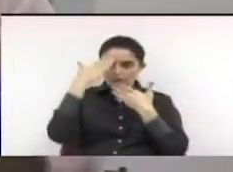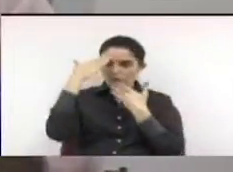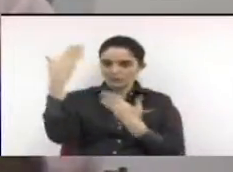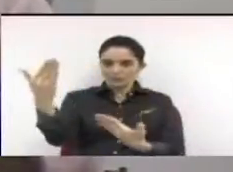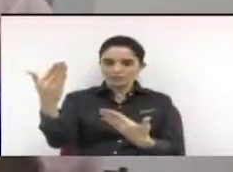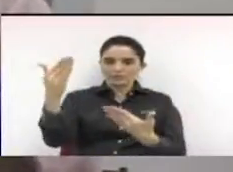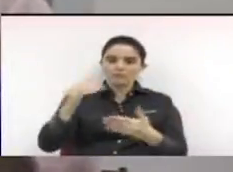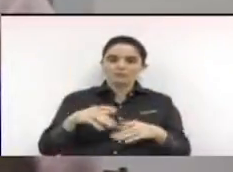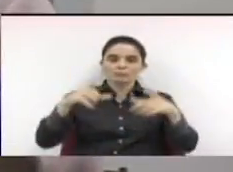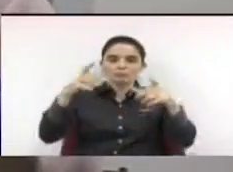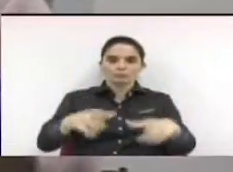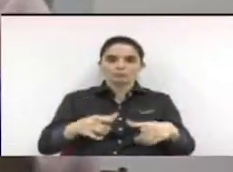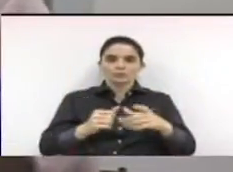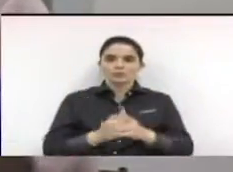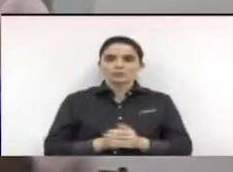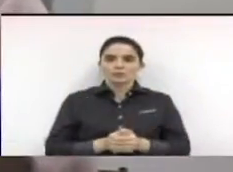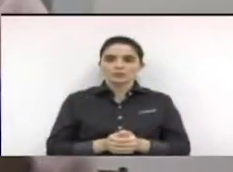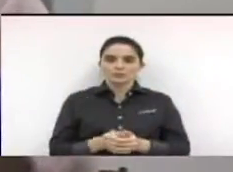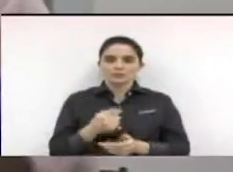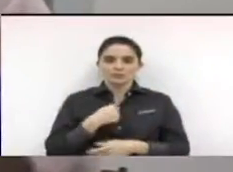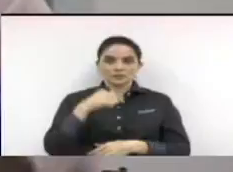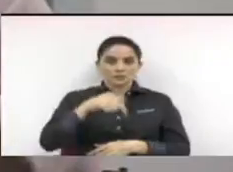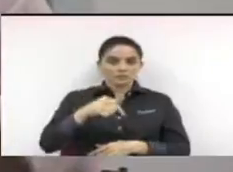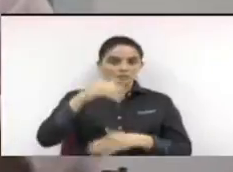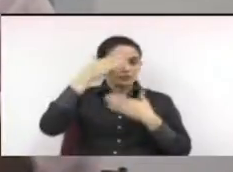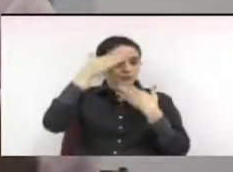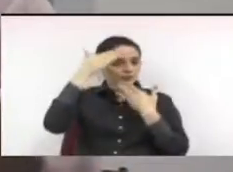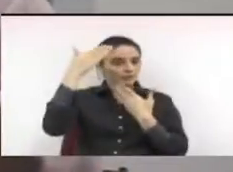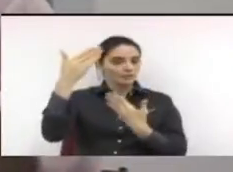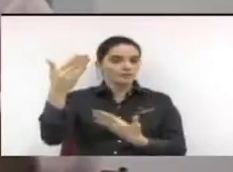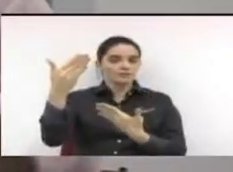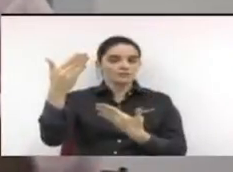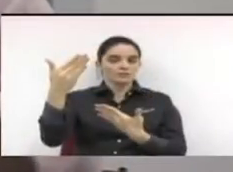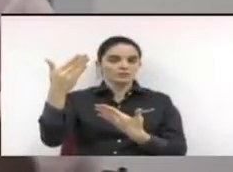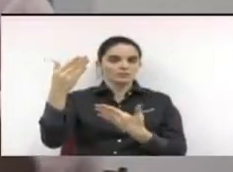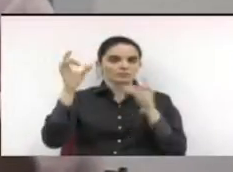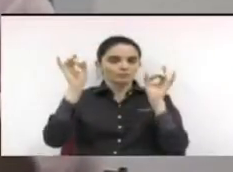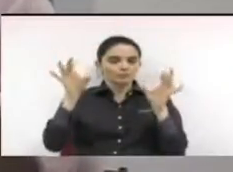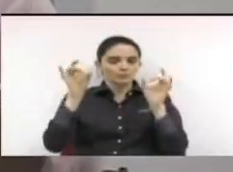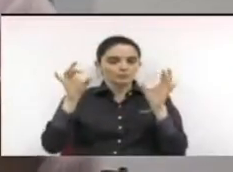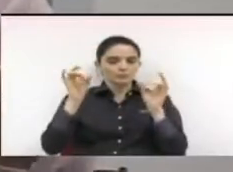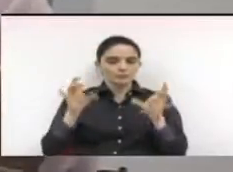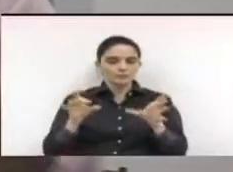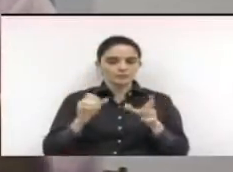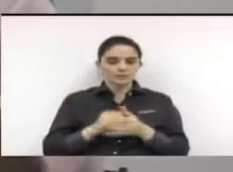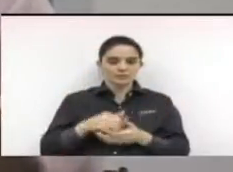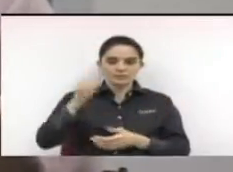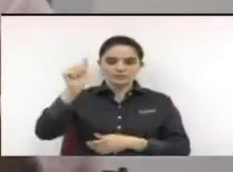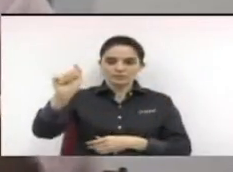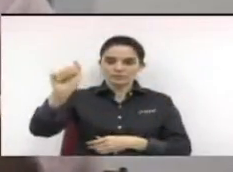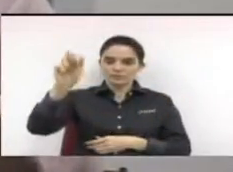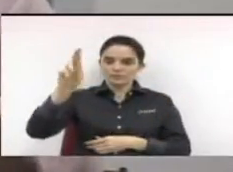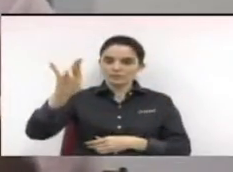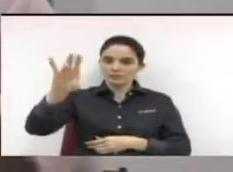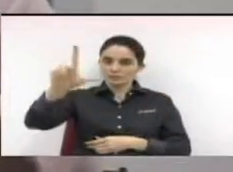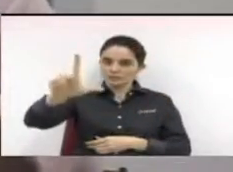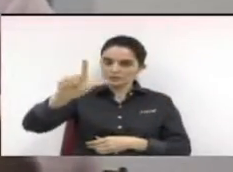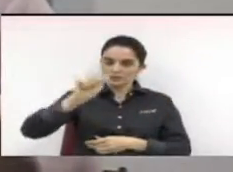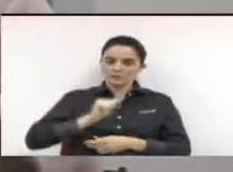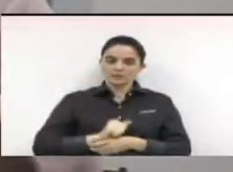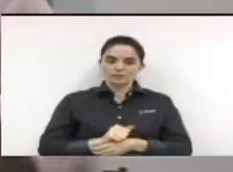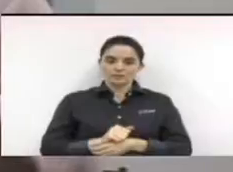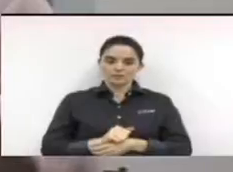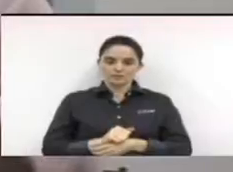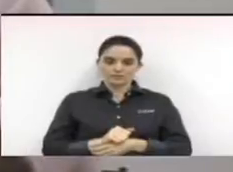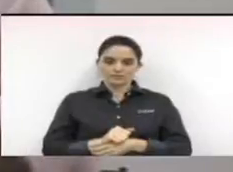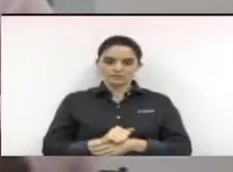essas entidades ou pessoas então fica aqui a minha gratidão em especial a Rio que com uma história da nossa cidade